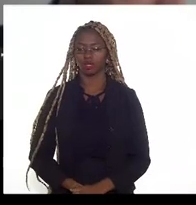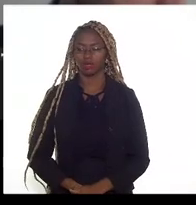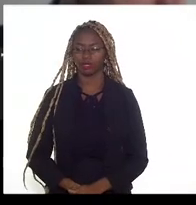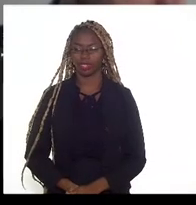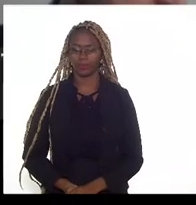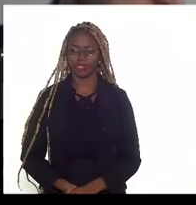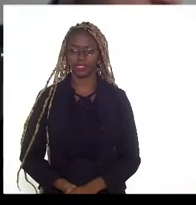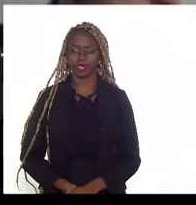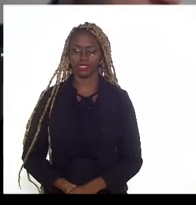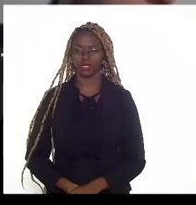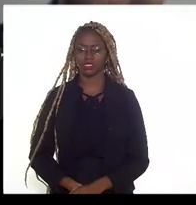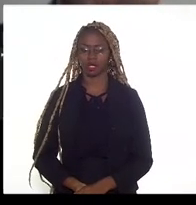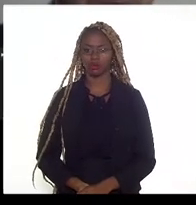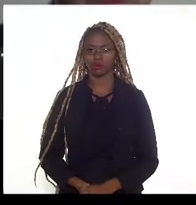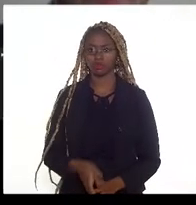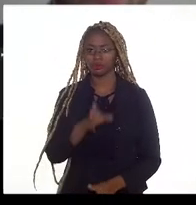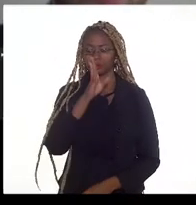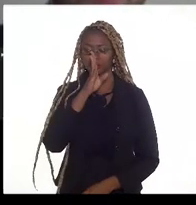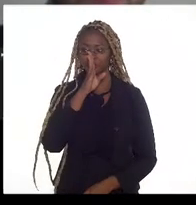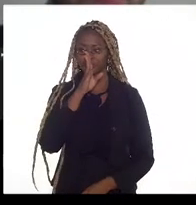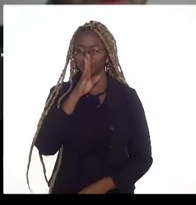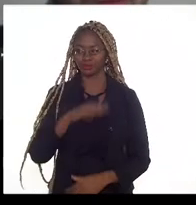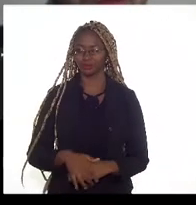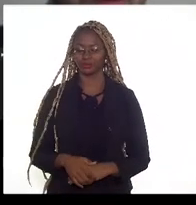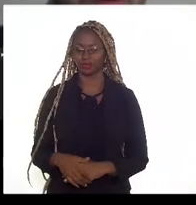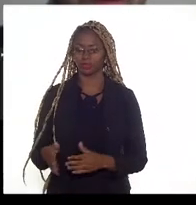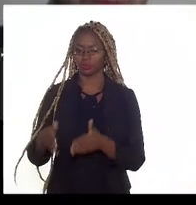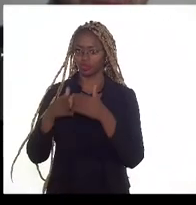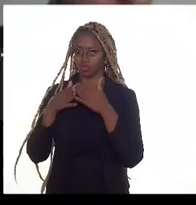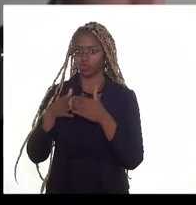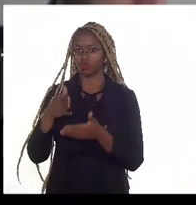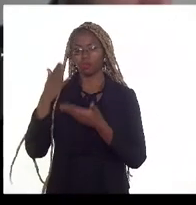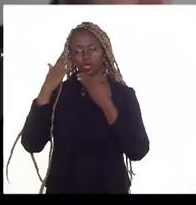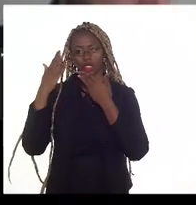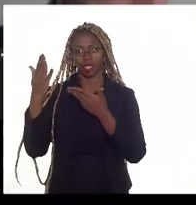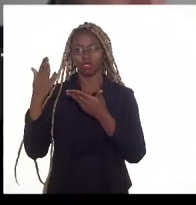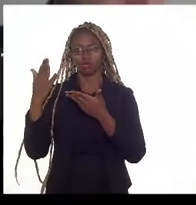de Carvalho, fecha seu som. Muito obrigado. Não fechou ainda.